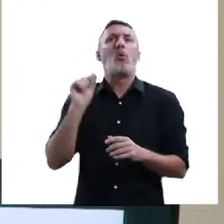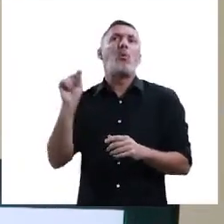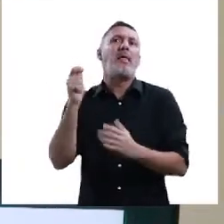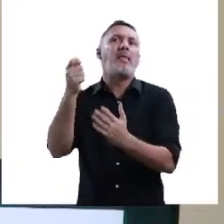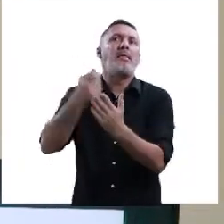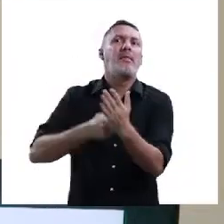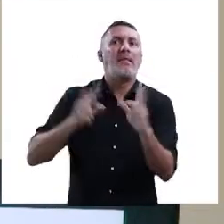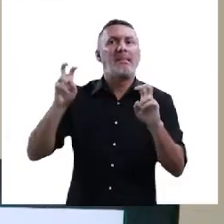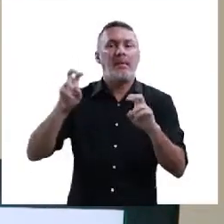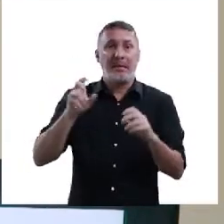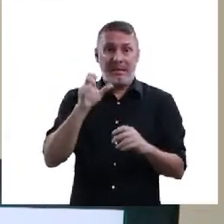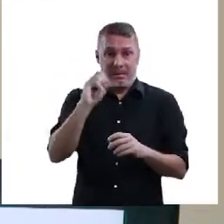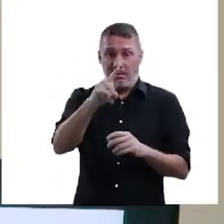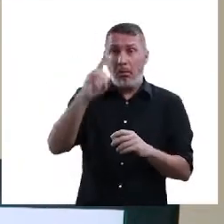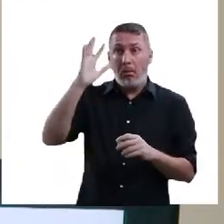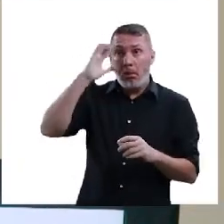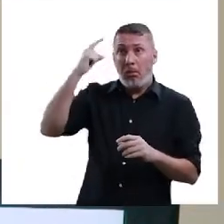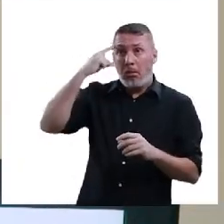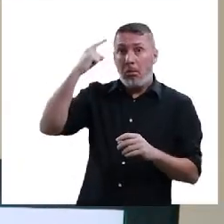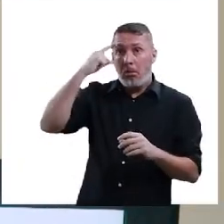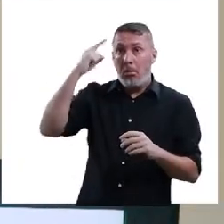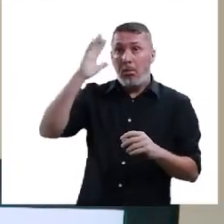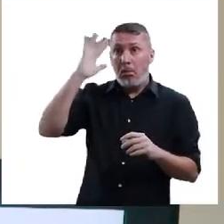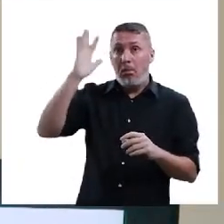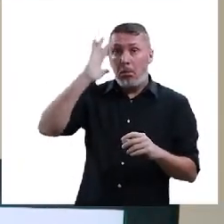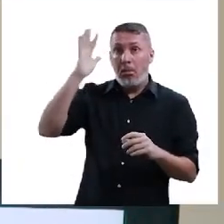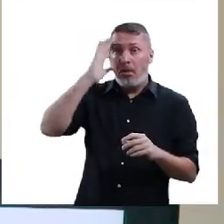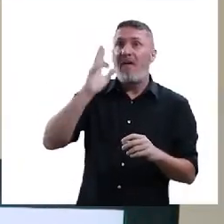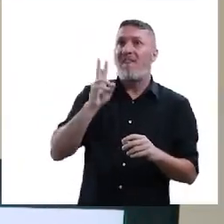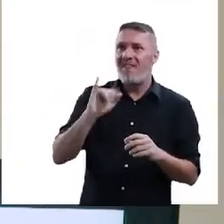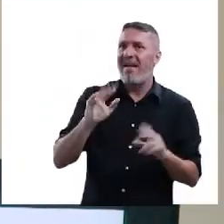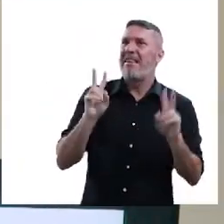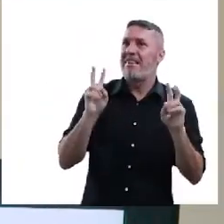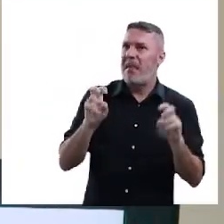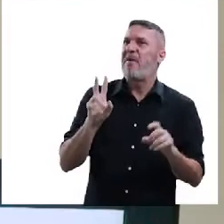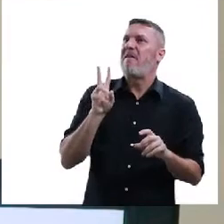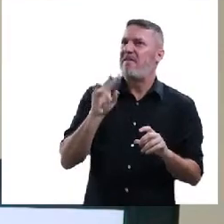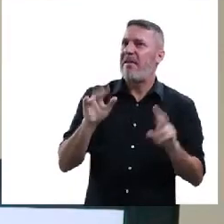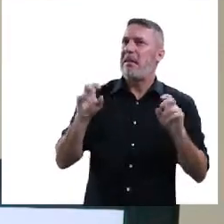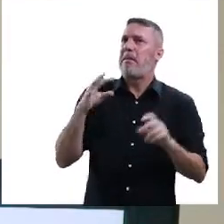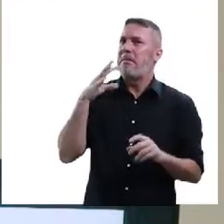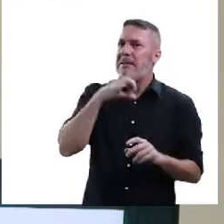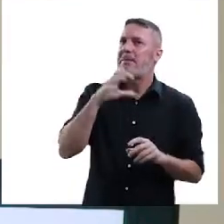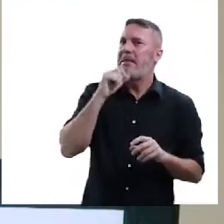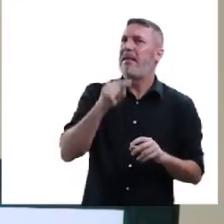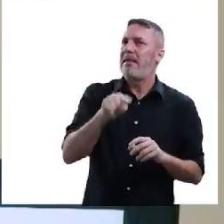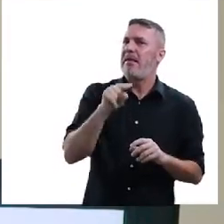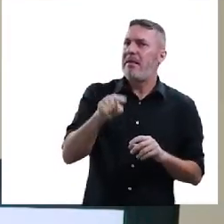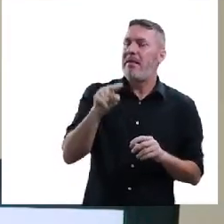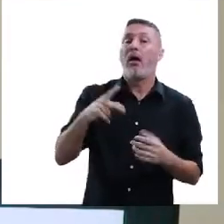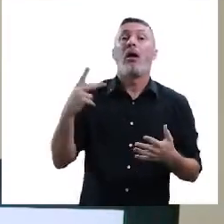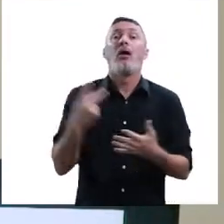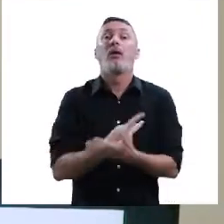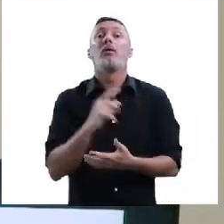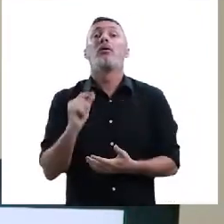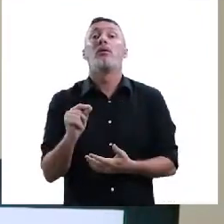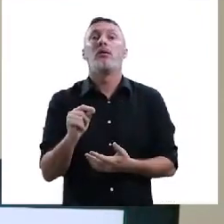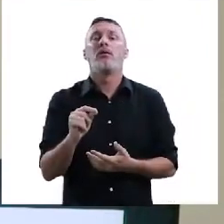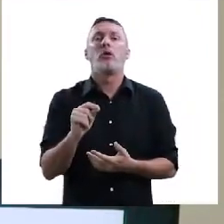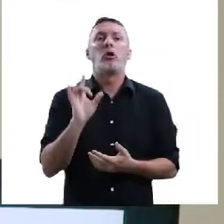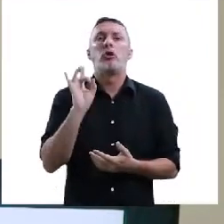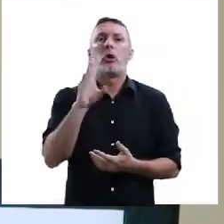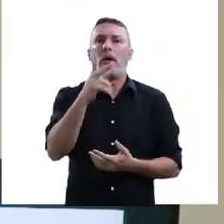gosto de adivinhar o tema, professor. Se você ficar com a sua mente focada em vai cair X ou vai cair Y, o que vai acontecer?